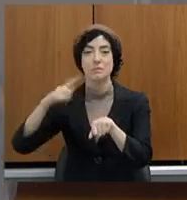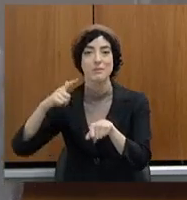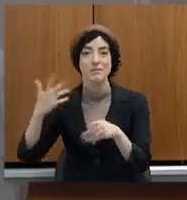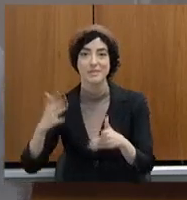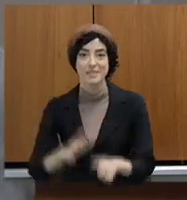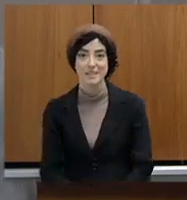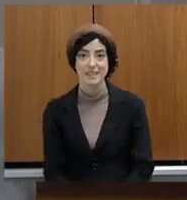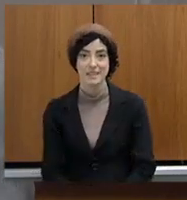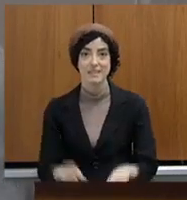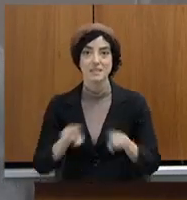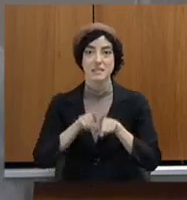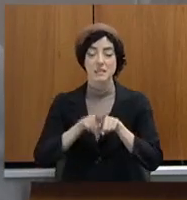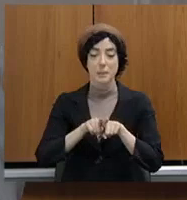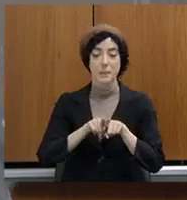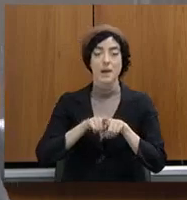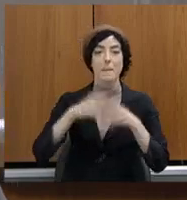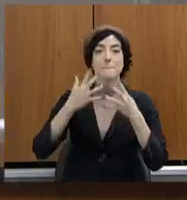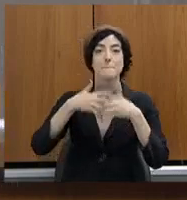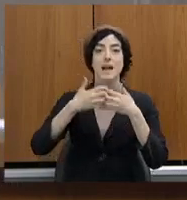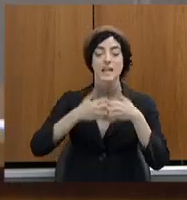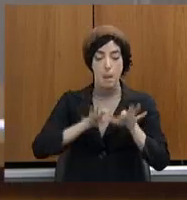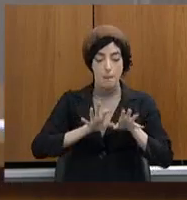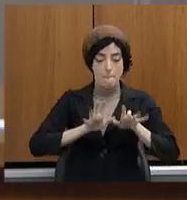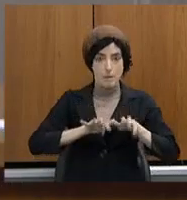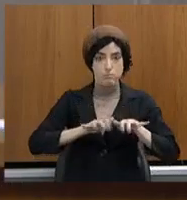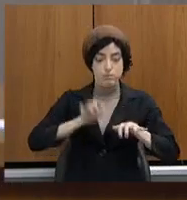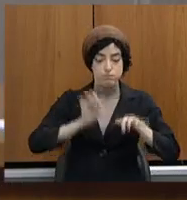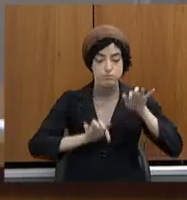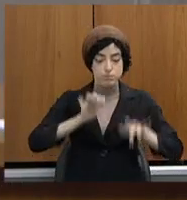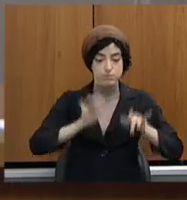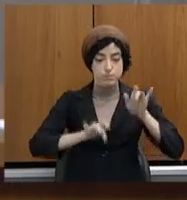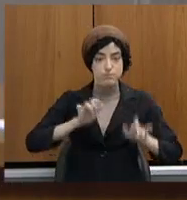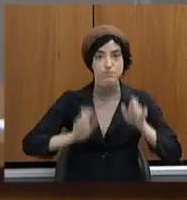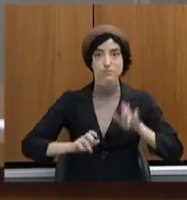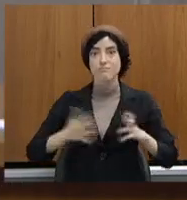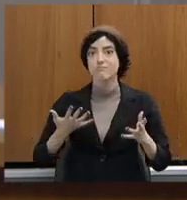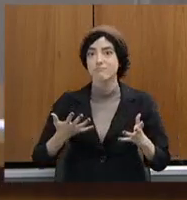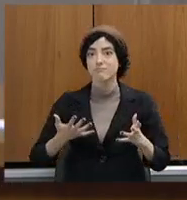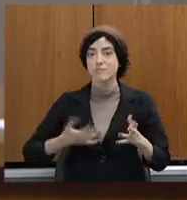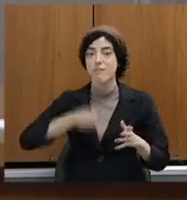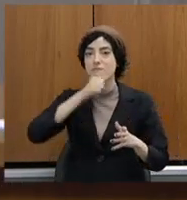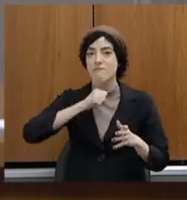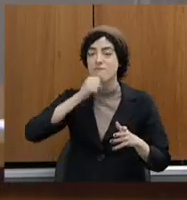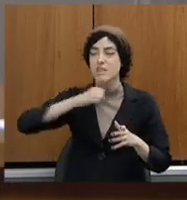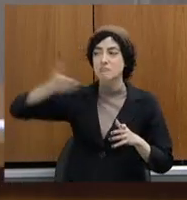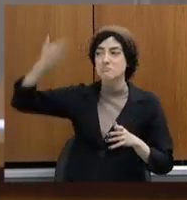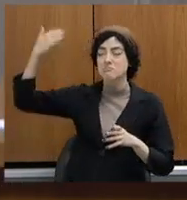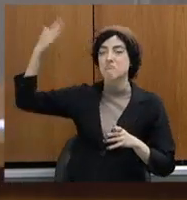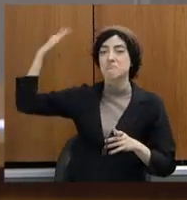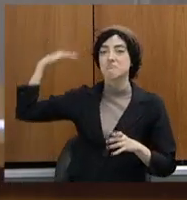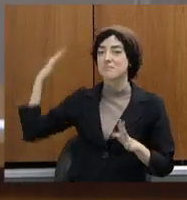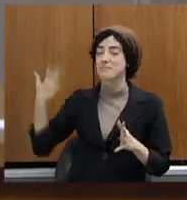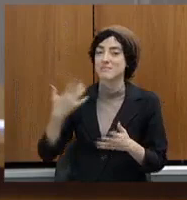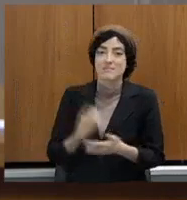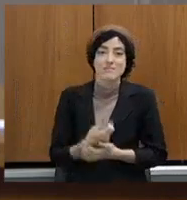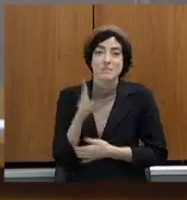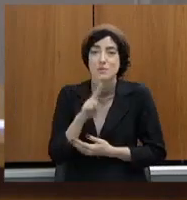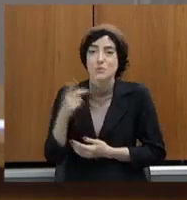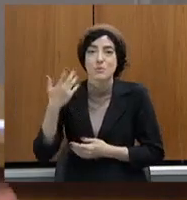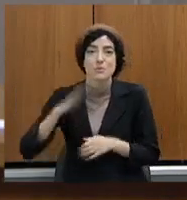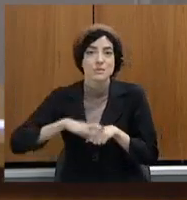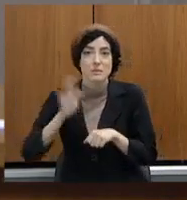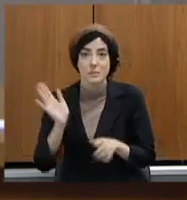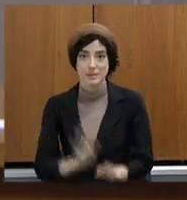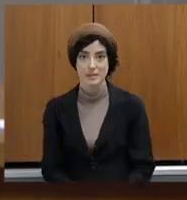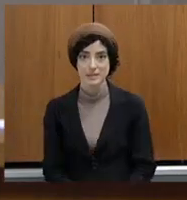ali do começo do século XX. A gente acredita que o futuro é esse, e nós temos que